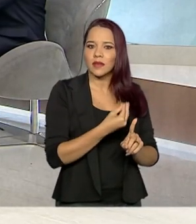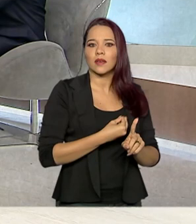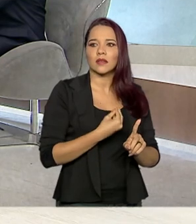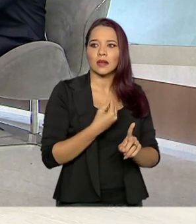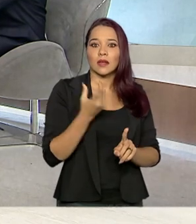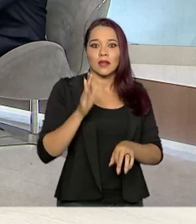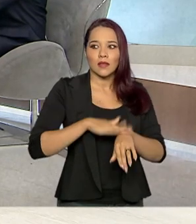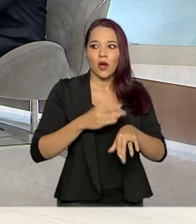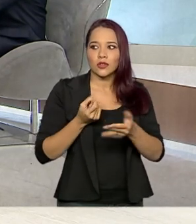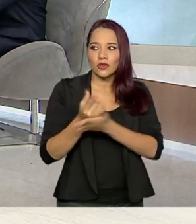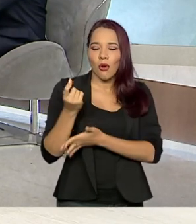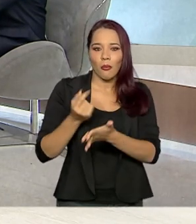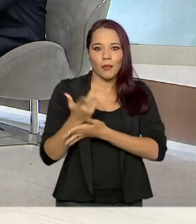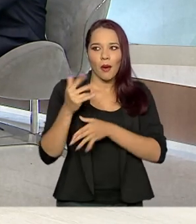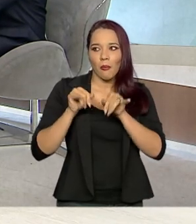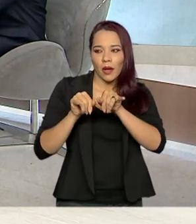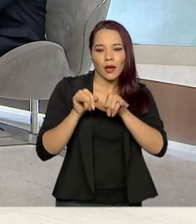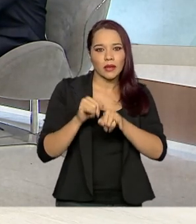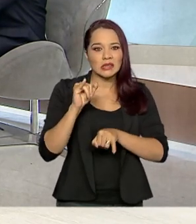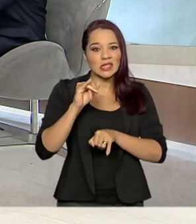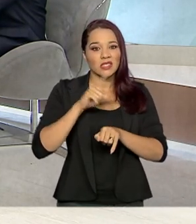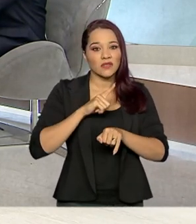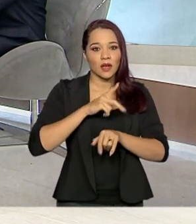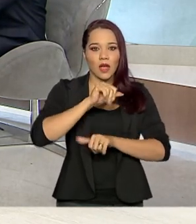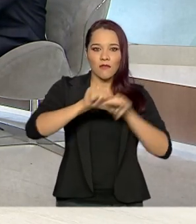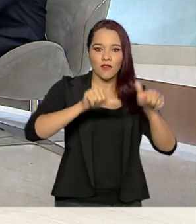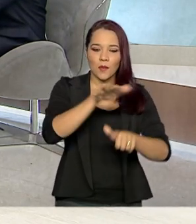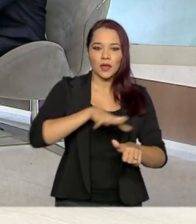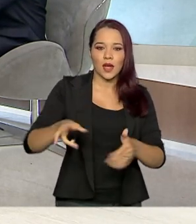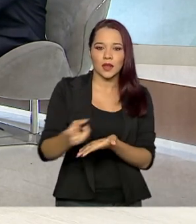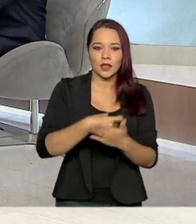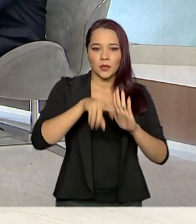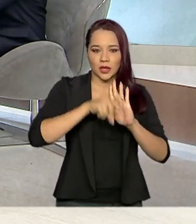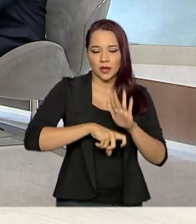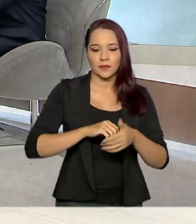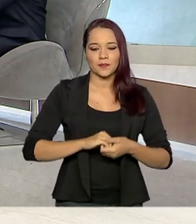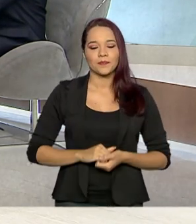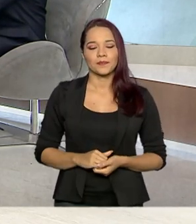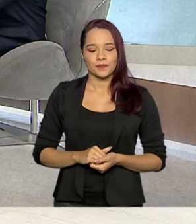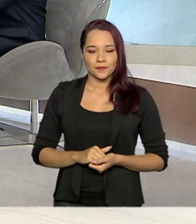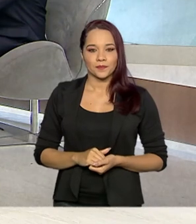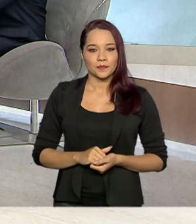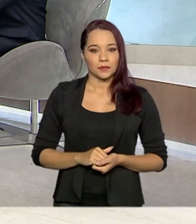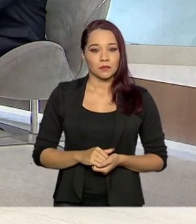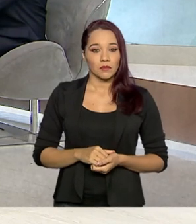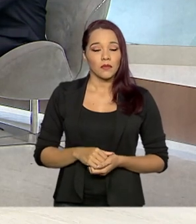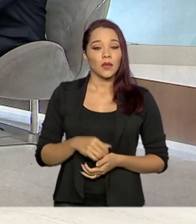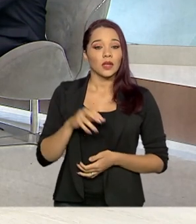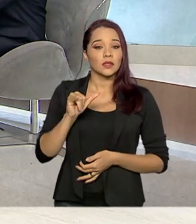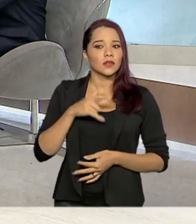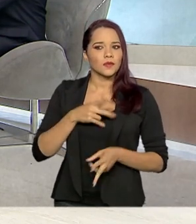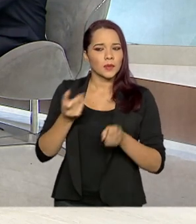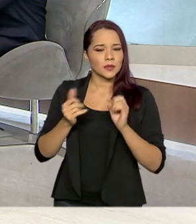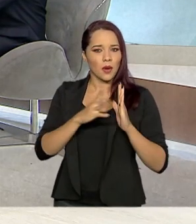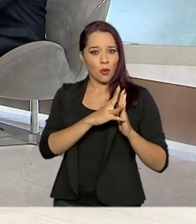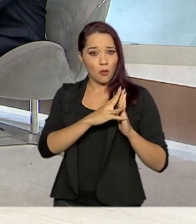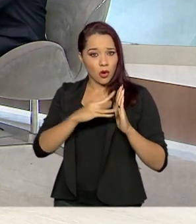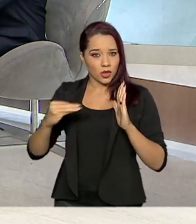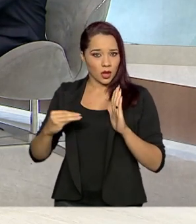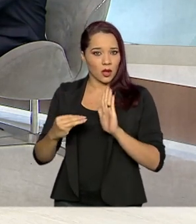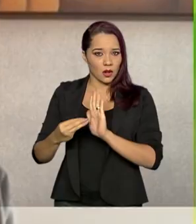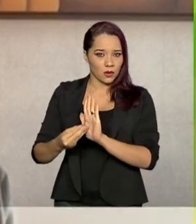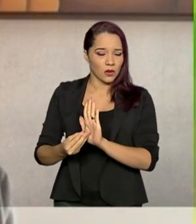hora de fazer a compra de um alimento, caso haja uma reforma tributária. Claro. Bom, se a gente for considerar o modelo que está